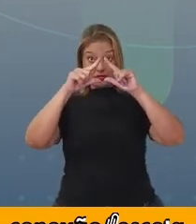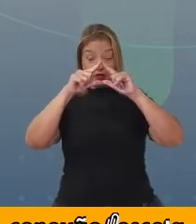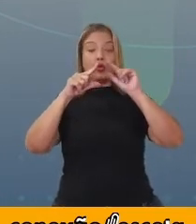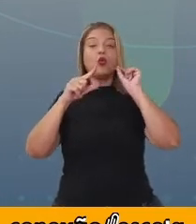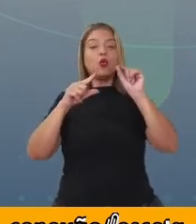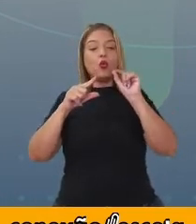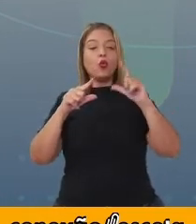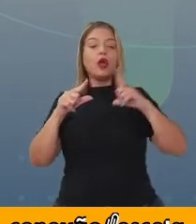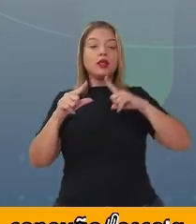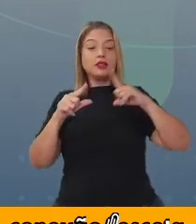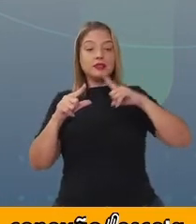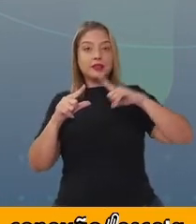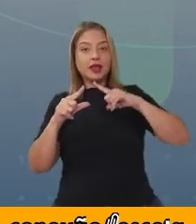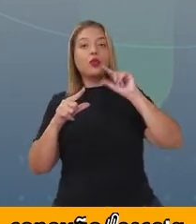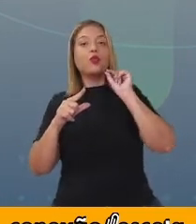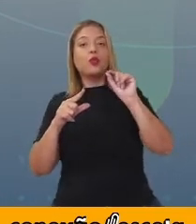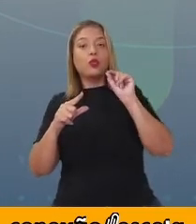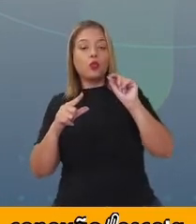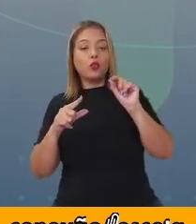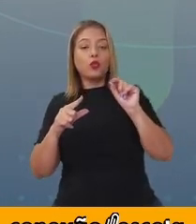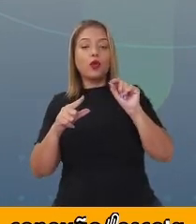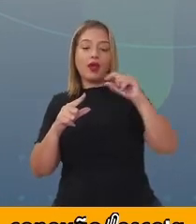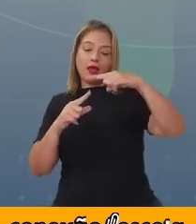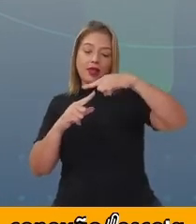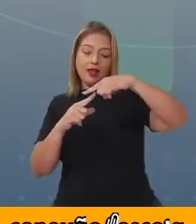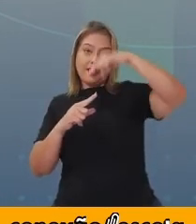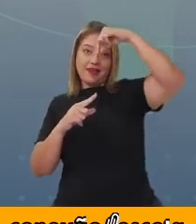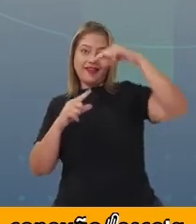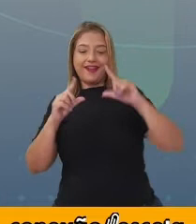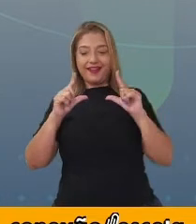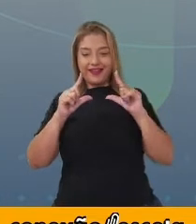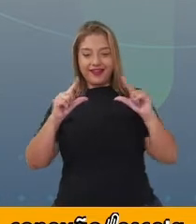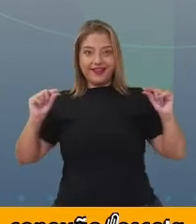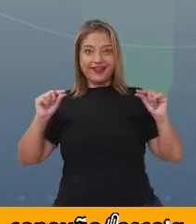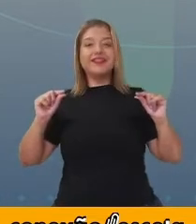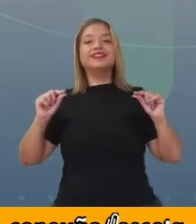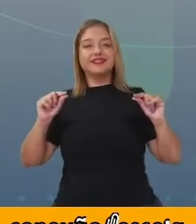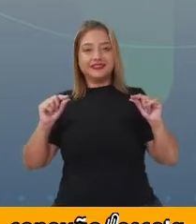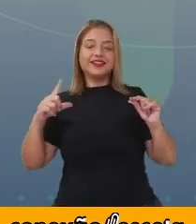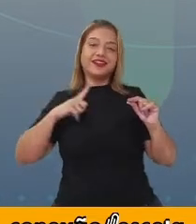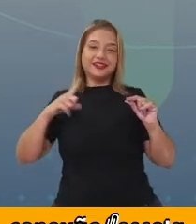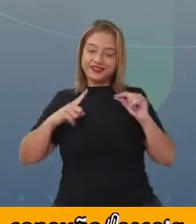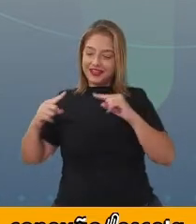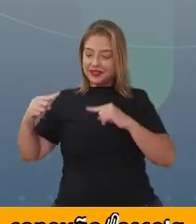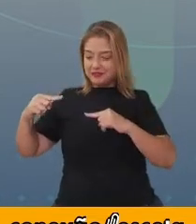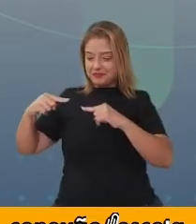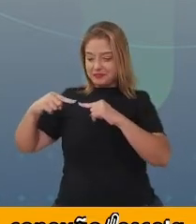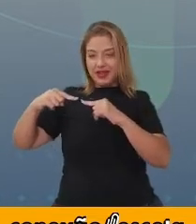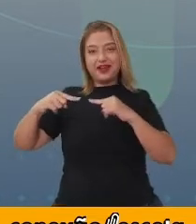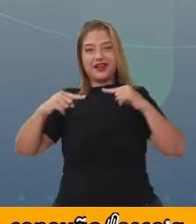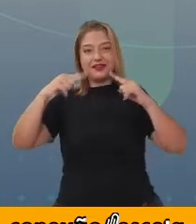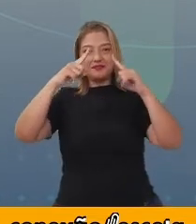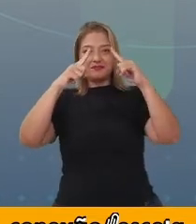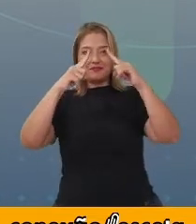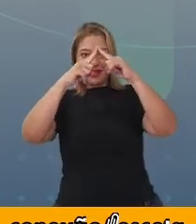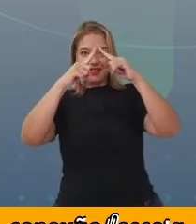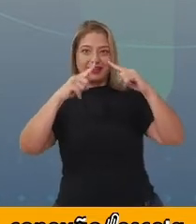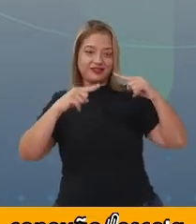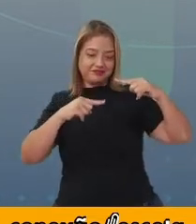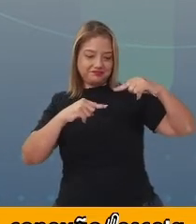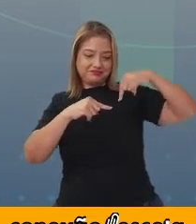do triângulo são justamente os pontinhos em que os lados se encontram.